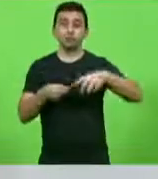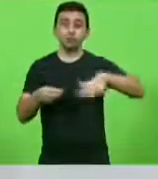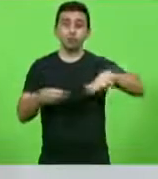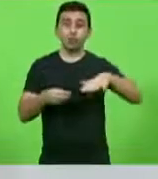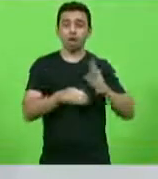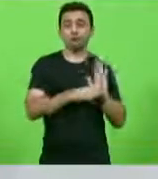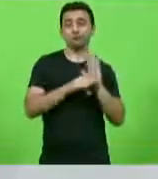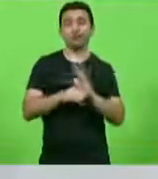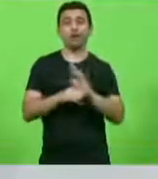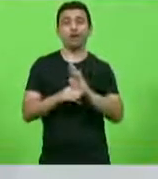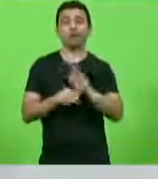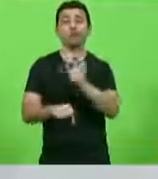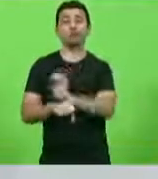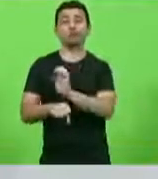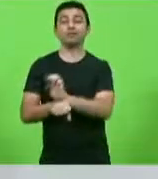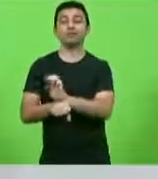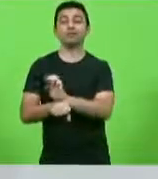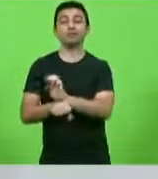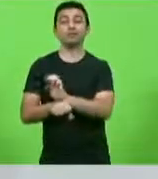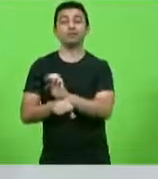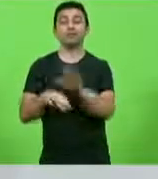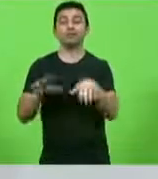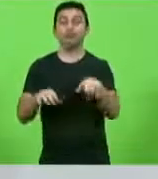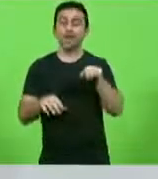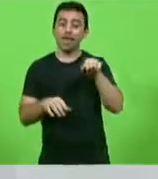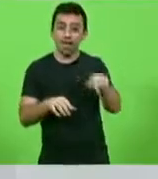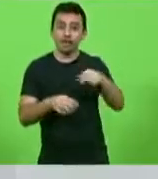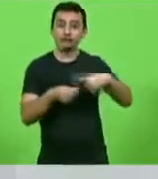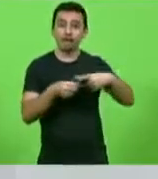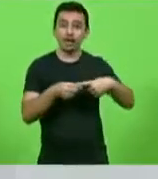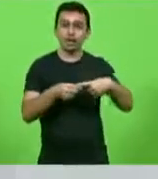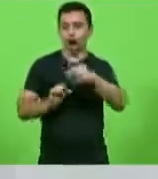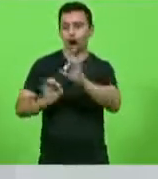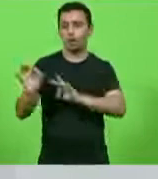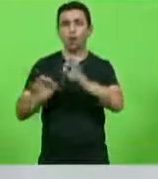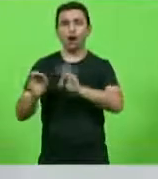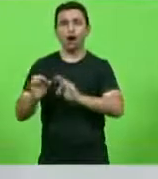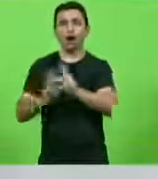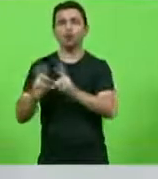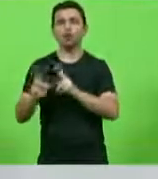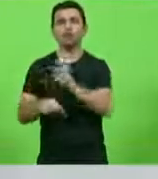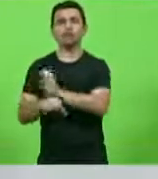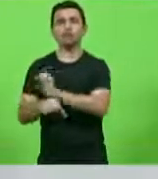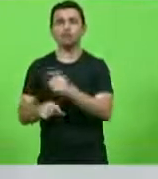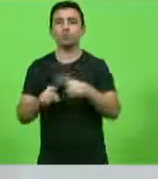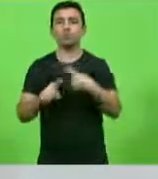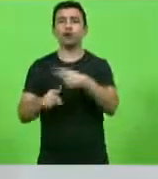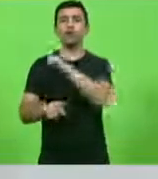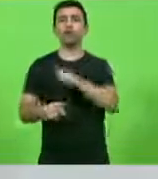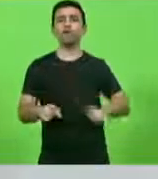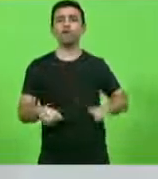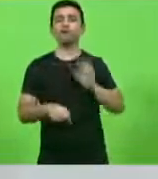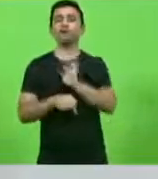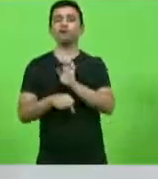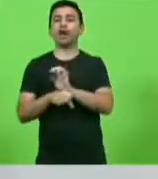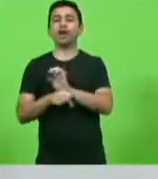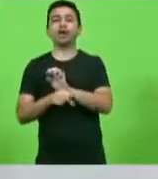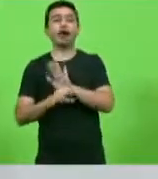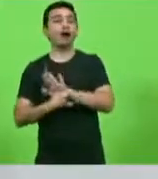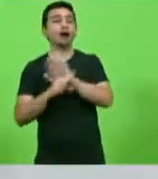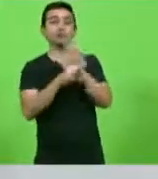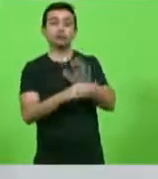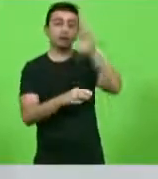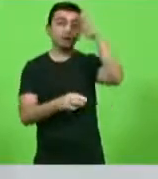socorrer o Estado, o município começar ele a arrumar as rodovias estaduais, porque o governo do Estado está resolvendo as